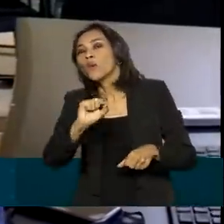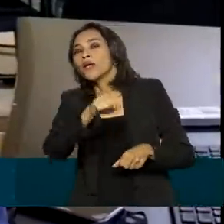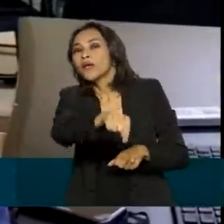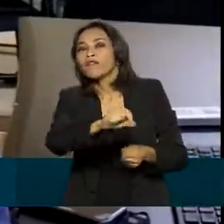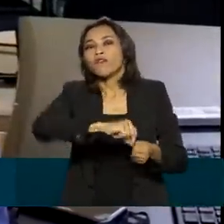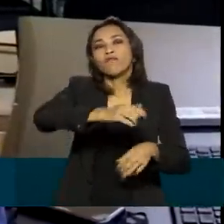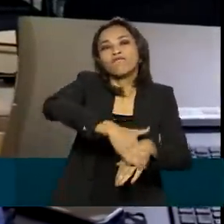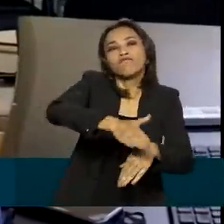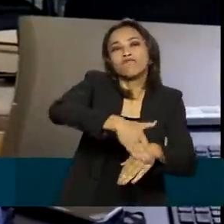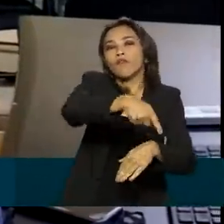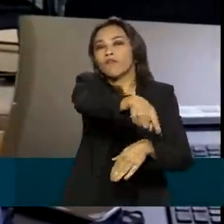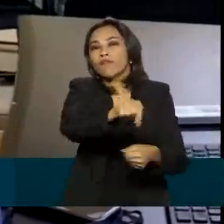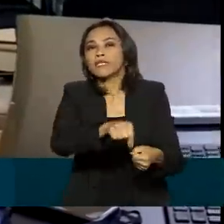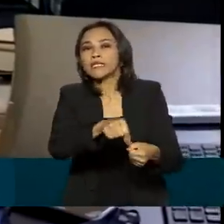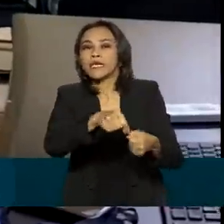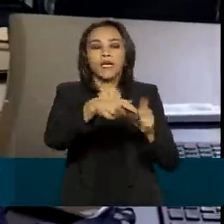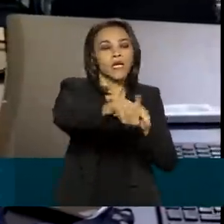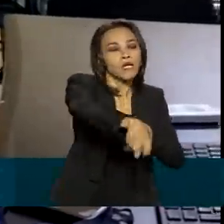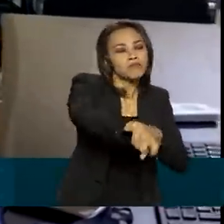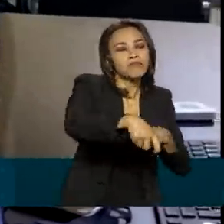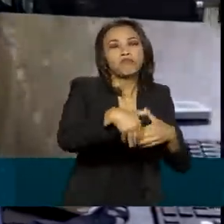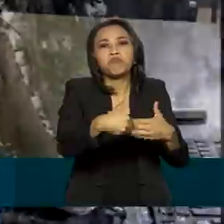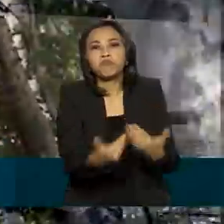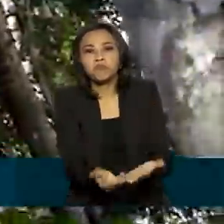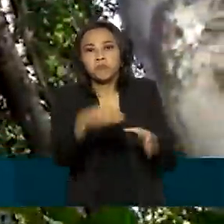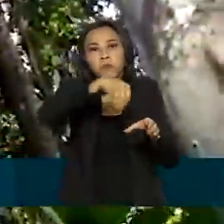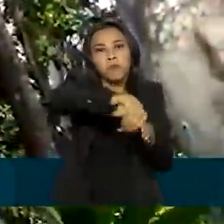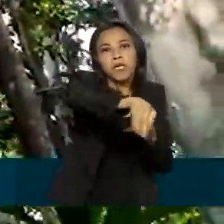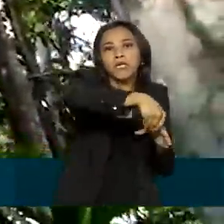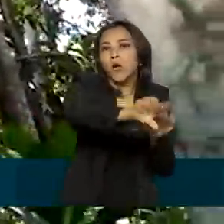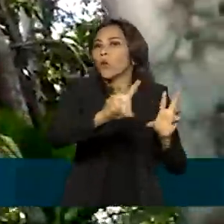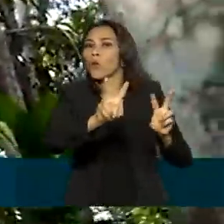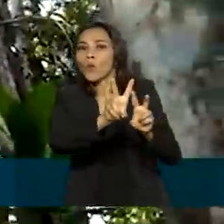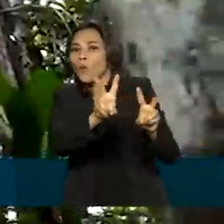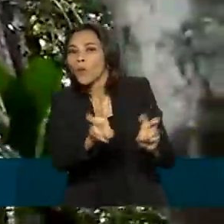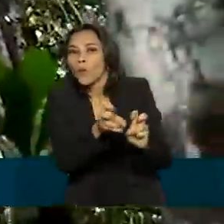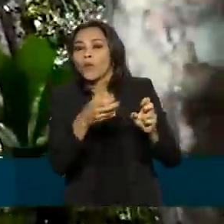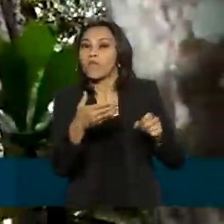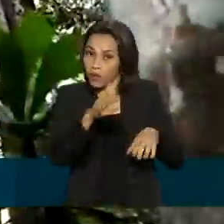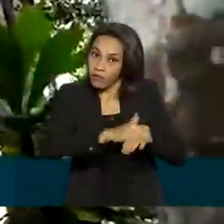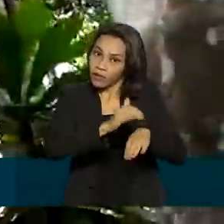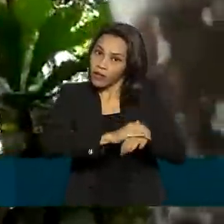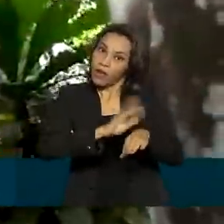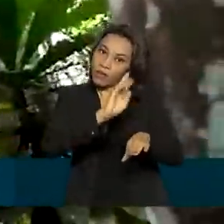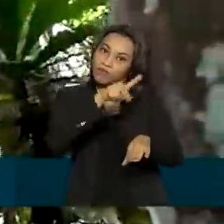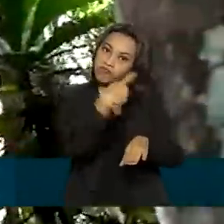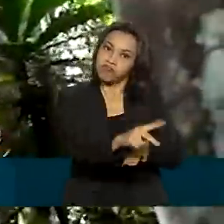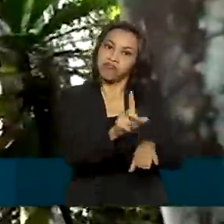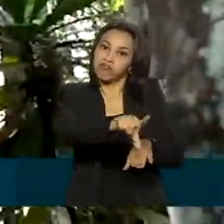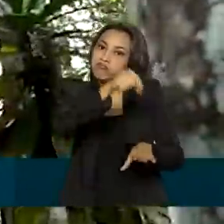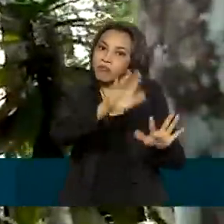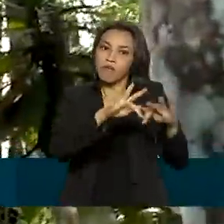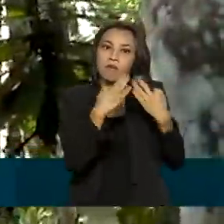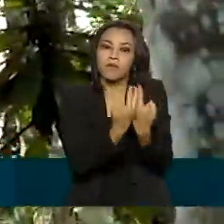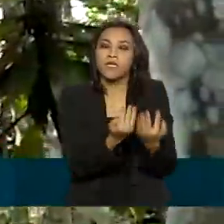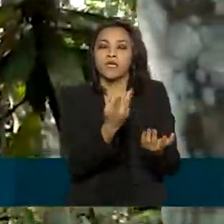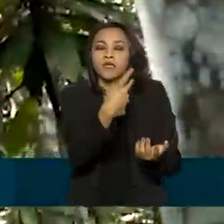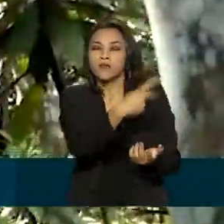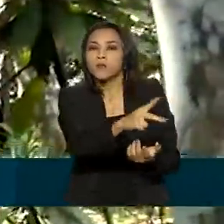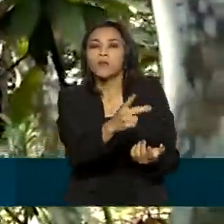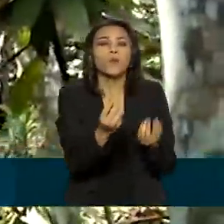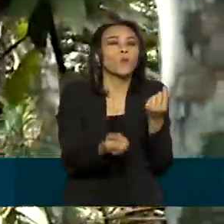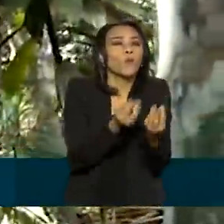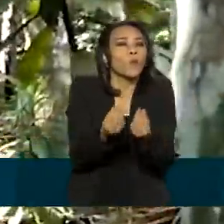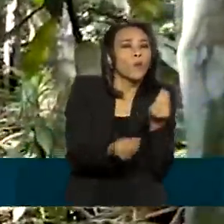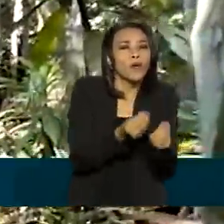compatíveis com aquela área. A partir daí, a família assentada vai ter autonomia para definir, de acordo com a sua renda, o que